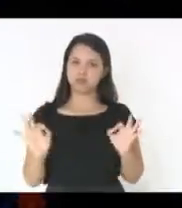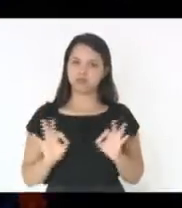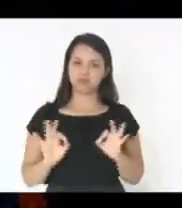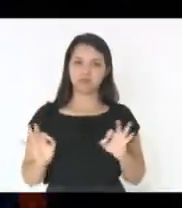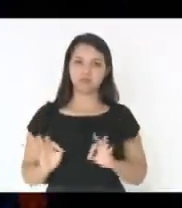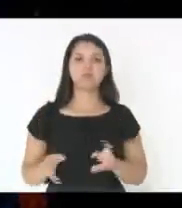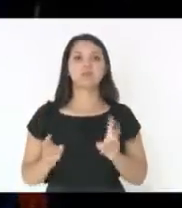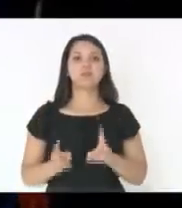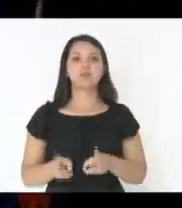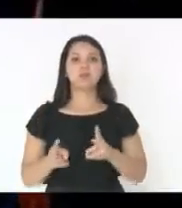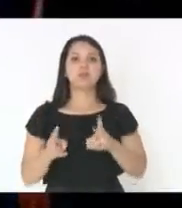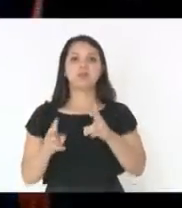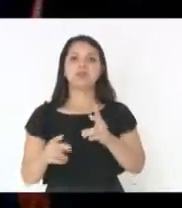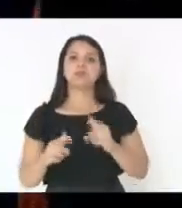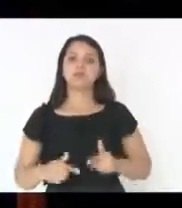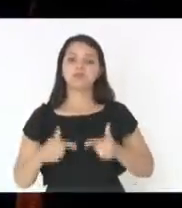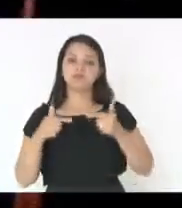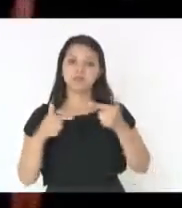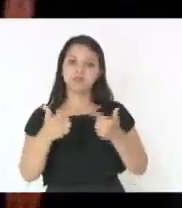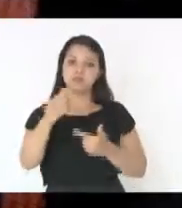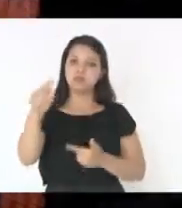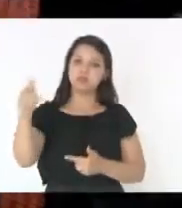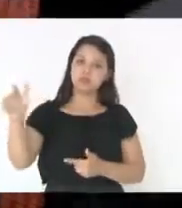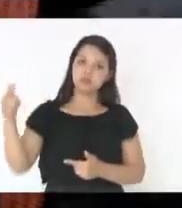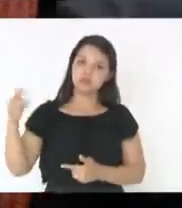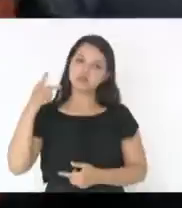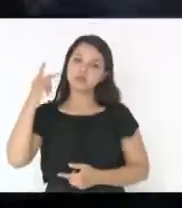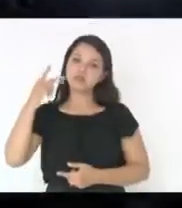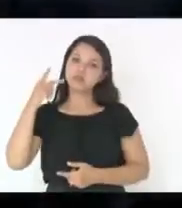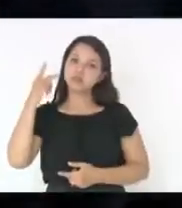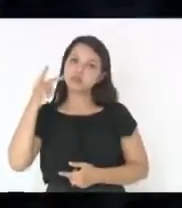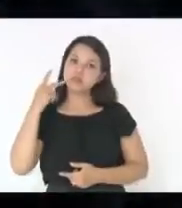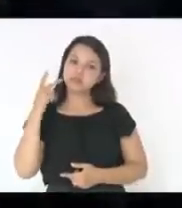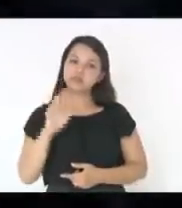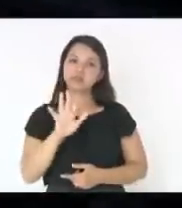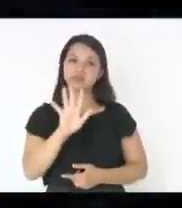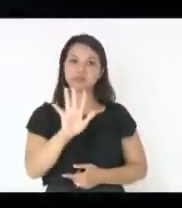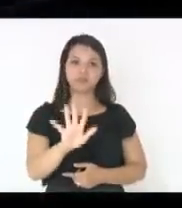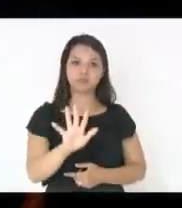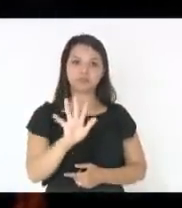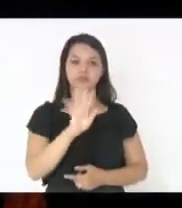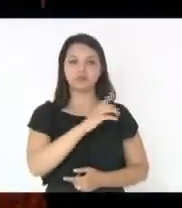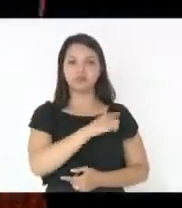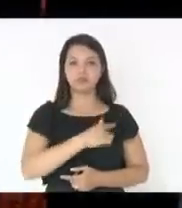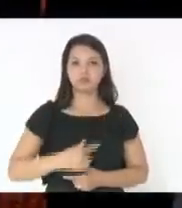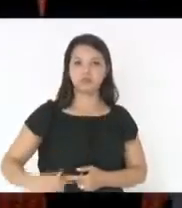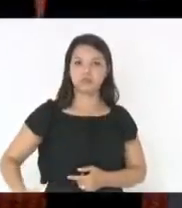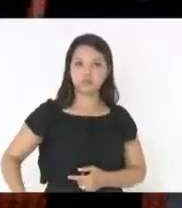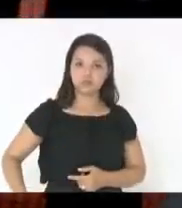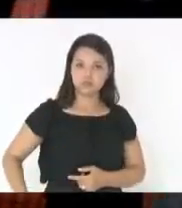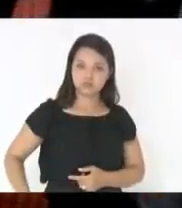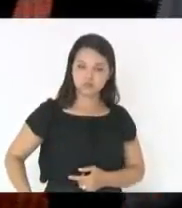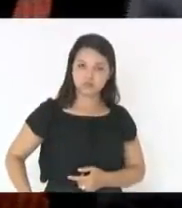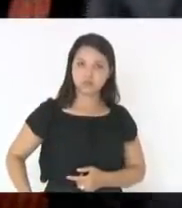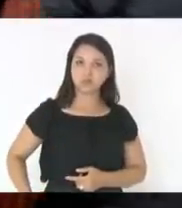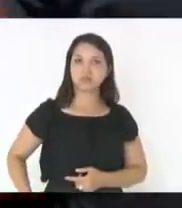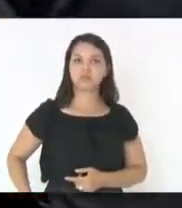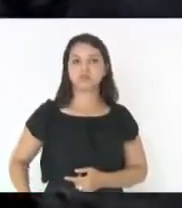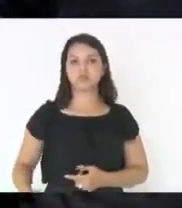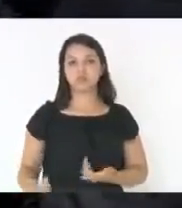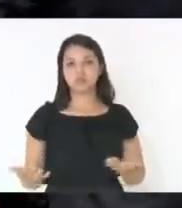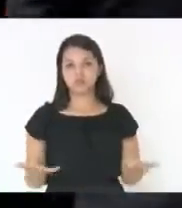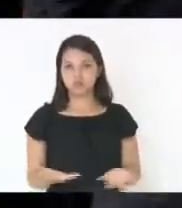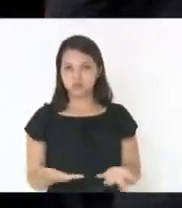iniciativa de tantos outros parlamentares, mas o governo de forma sistemática tem